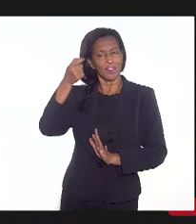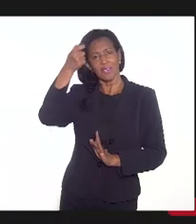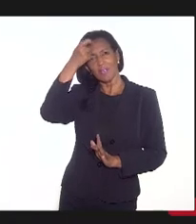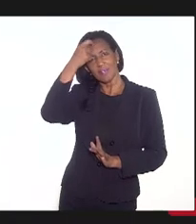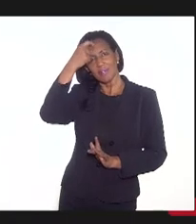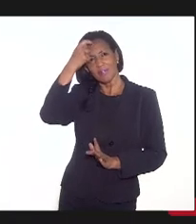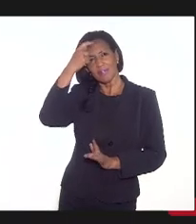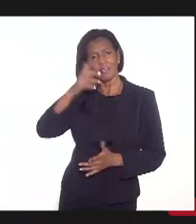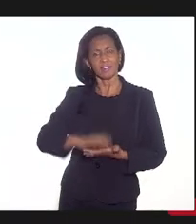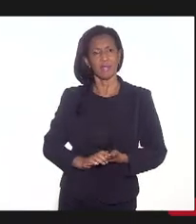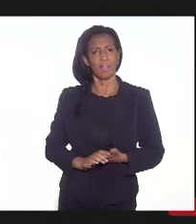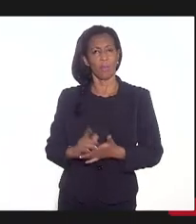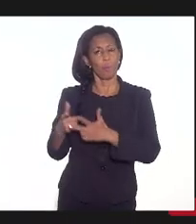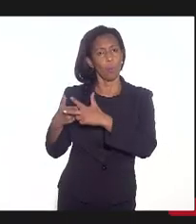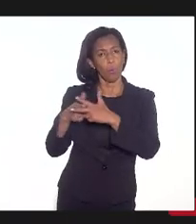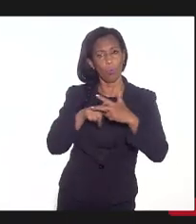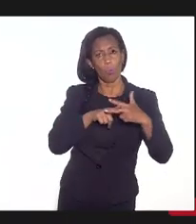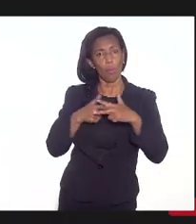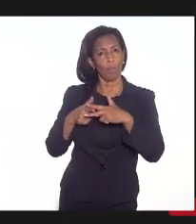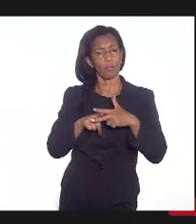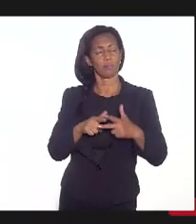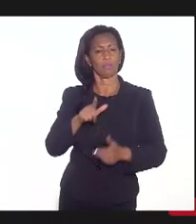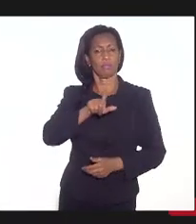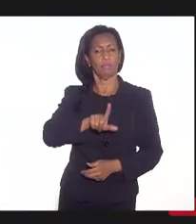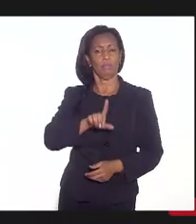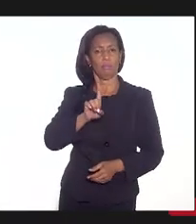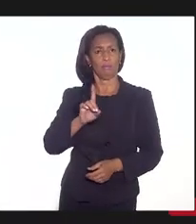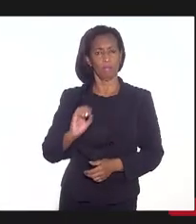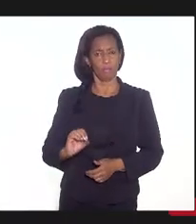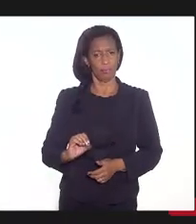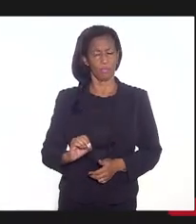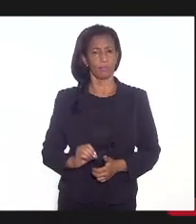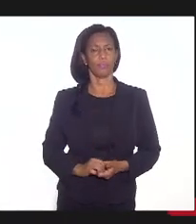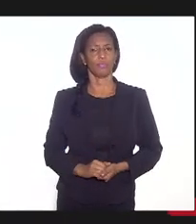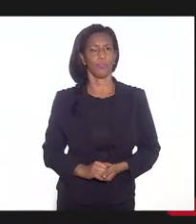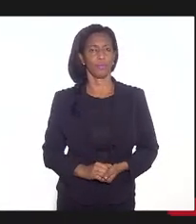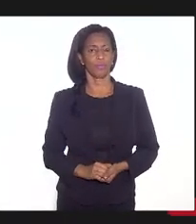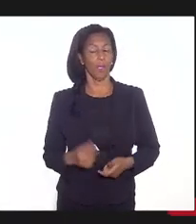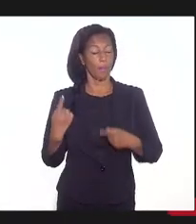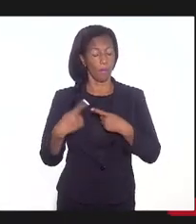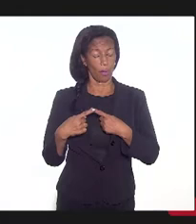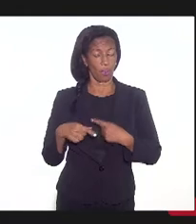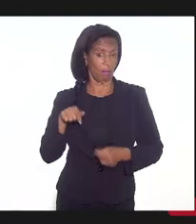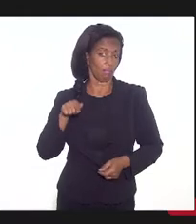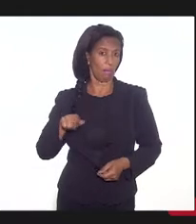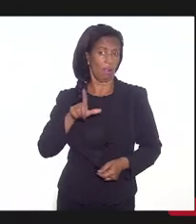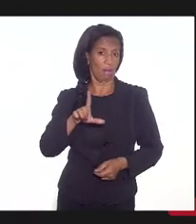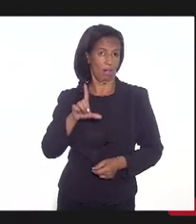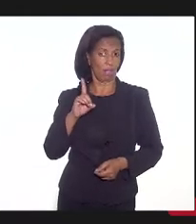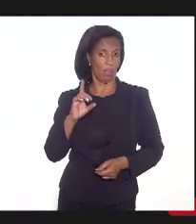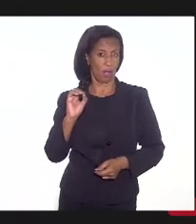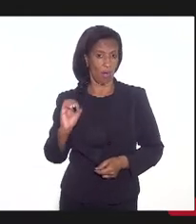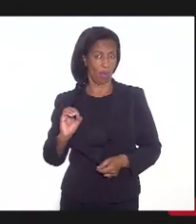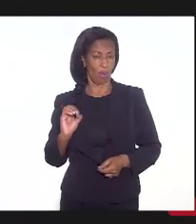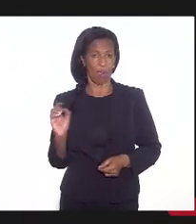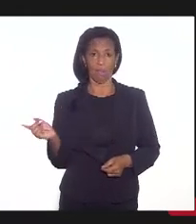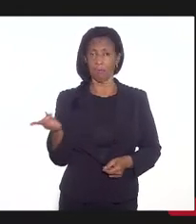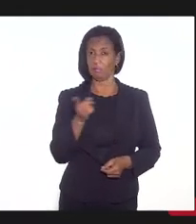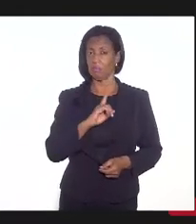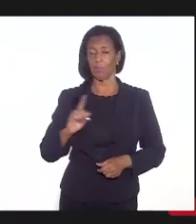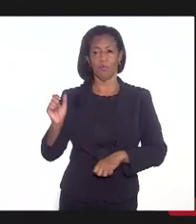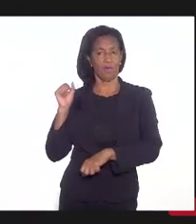uma correção da LDO, porque essa LDO não vai espelhar,